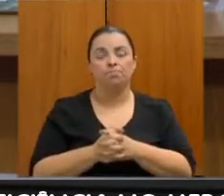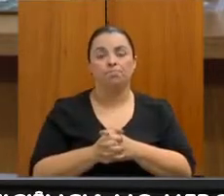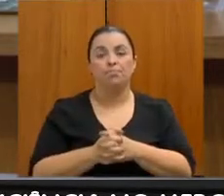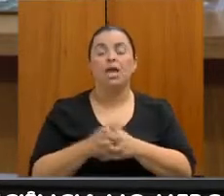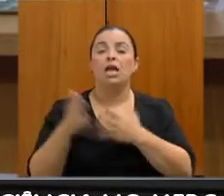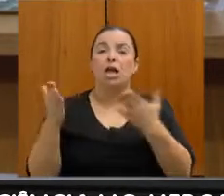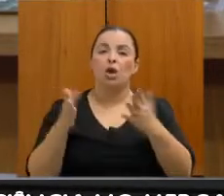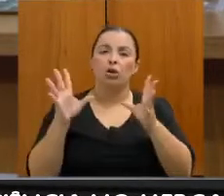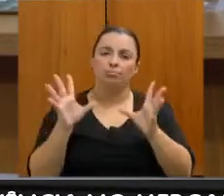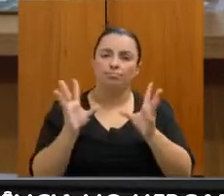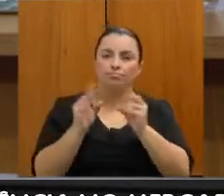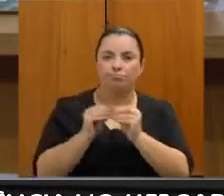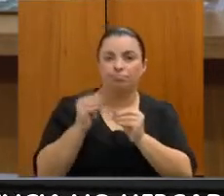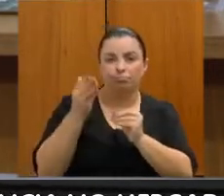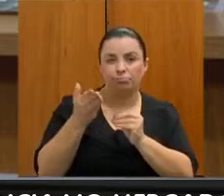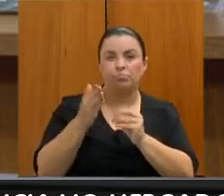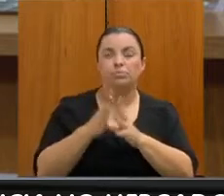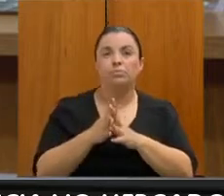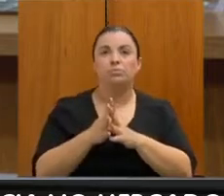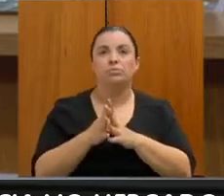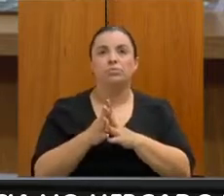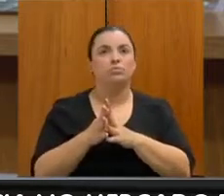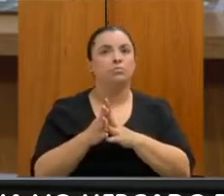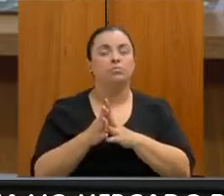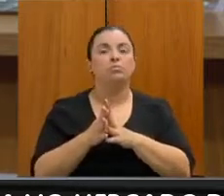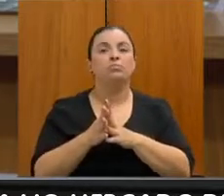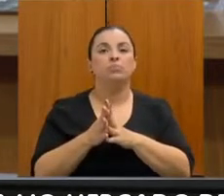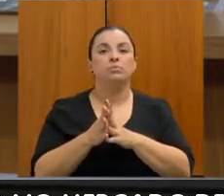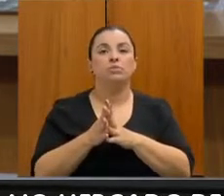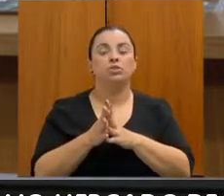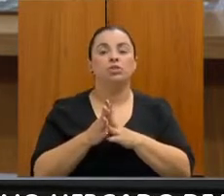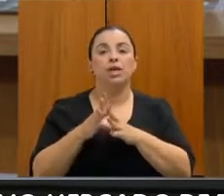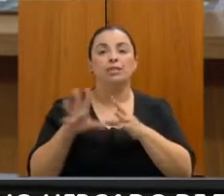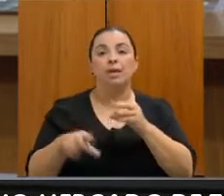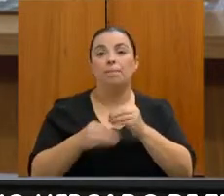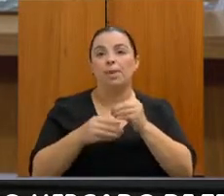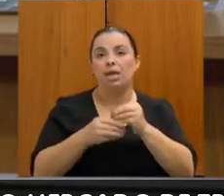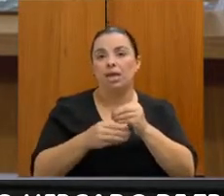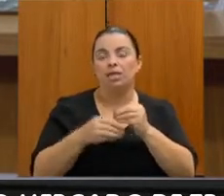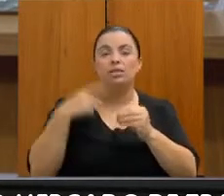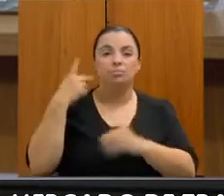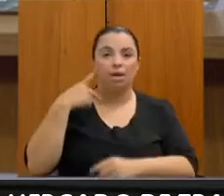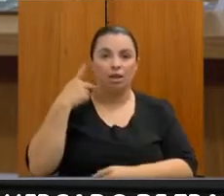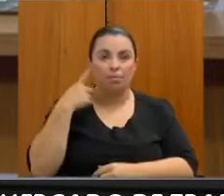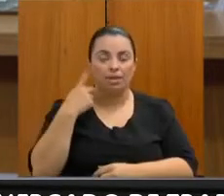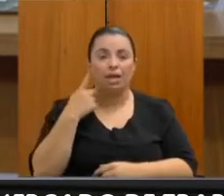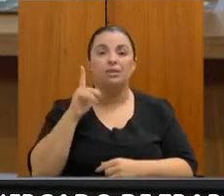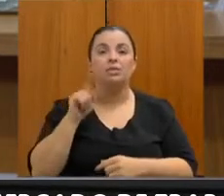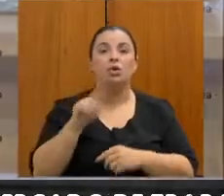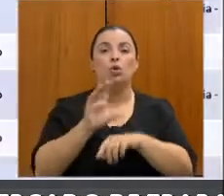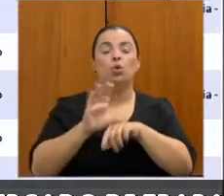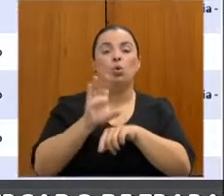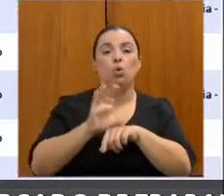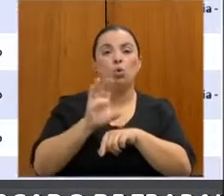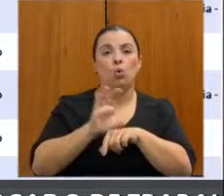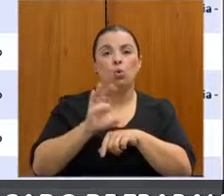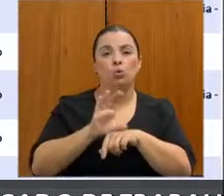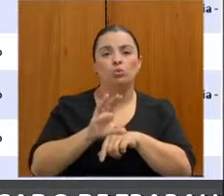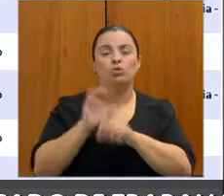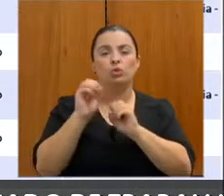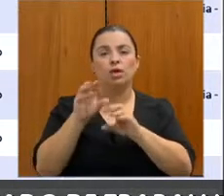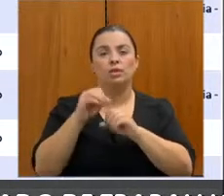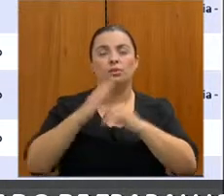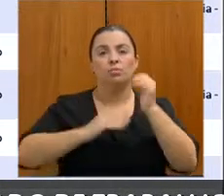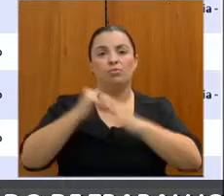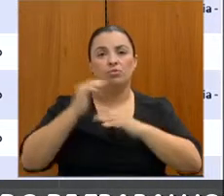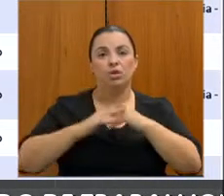de maneira resumida, os termos de fomento que a gente acompanha, que são de emendas parlamentares, são cursos de educação profissional financiados por meio de emendas